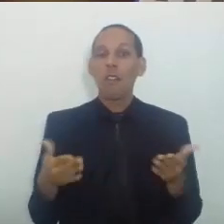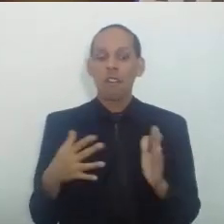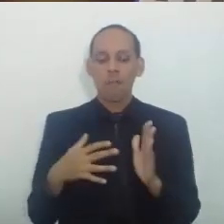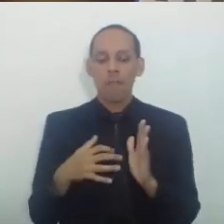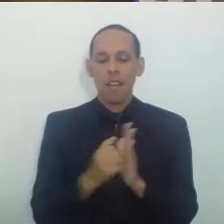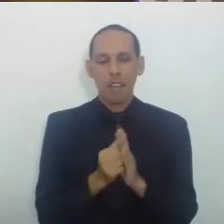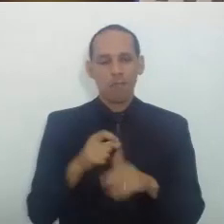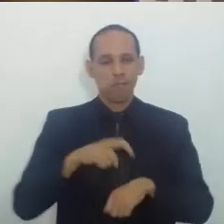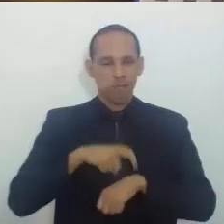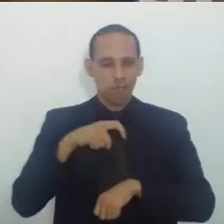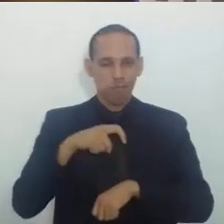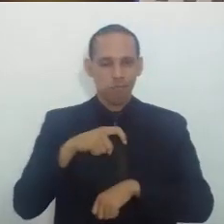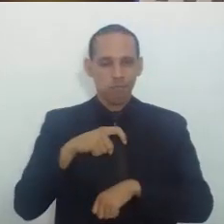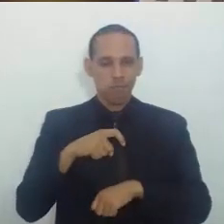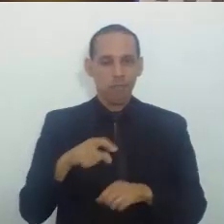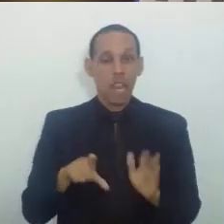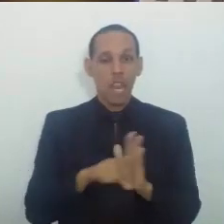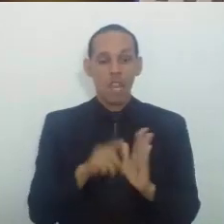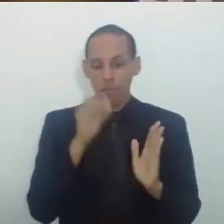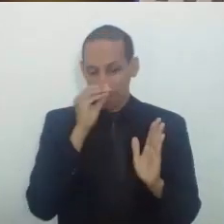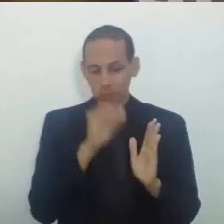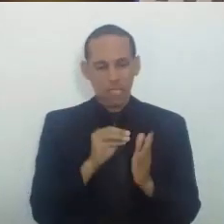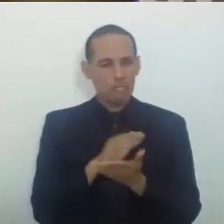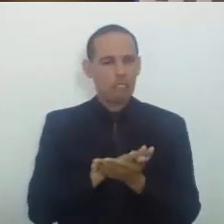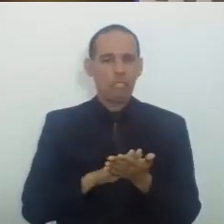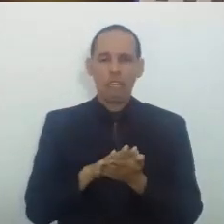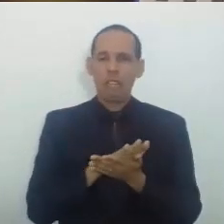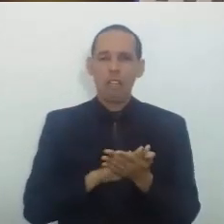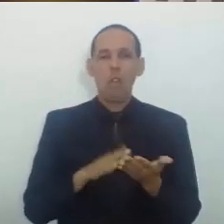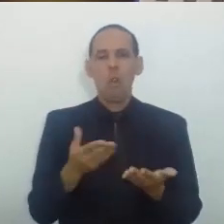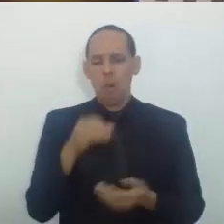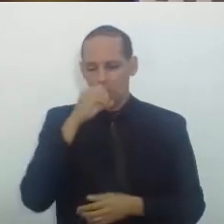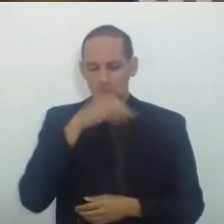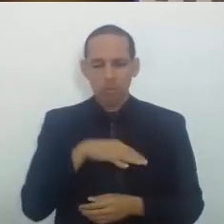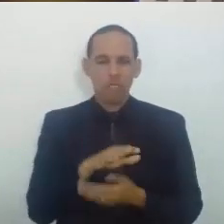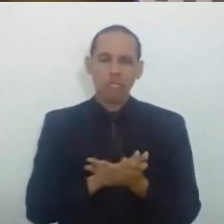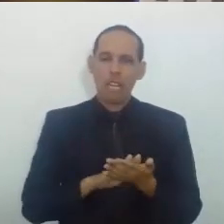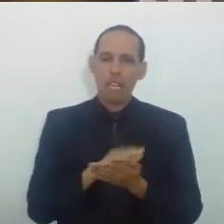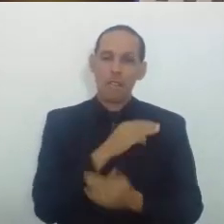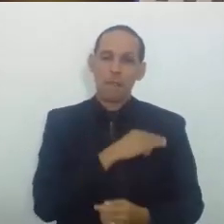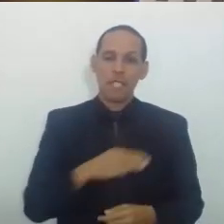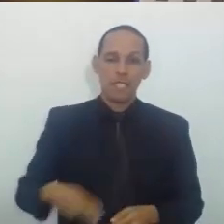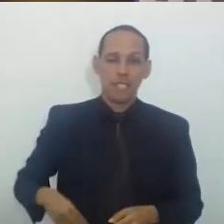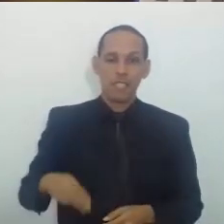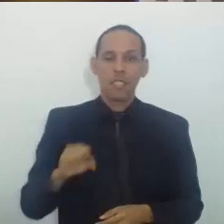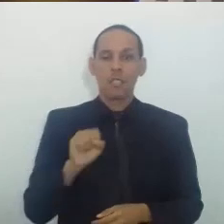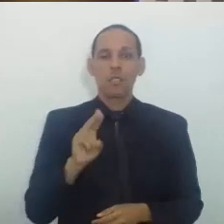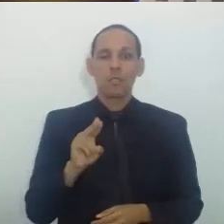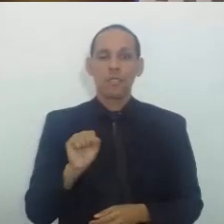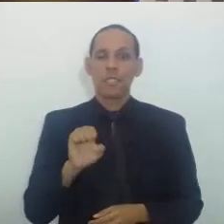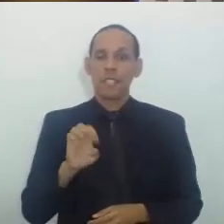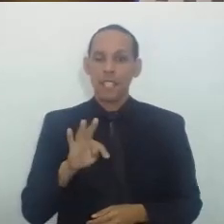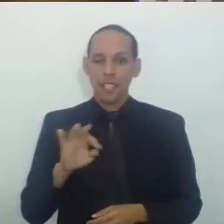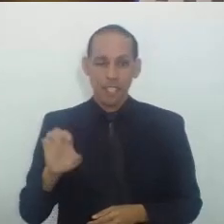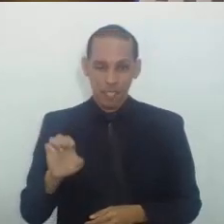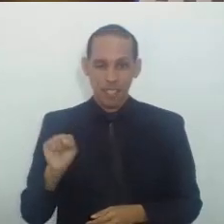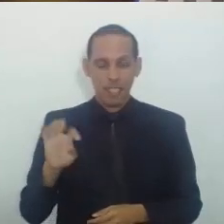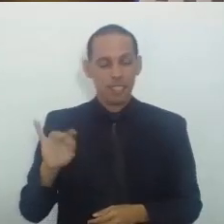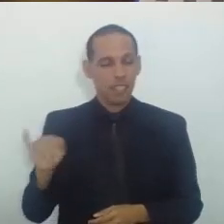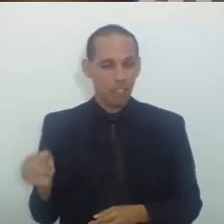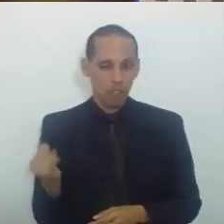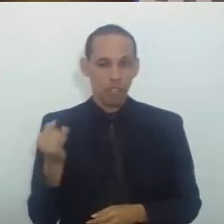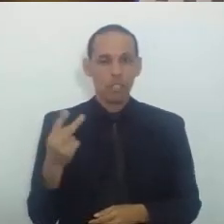não importa Ilegalidade Ou abusividade Aqui é Ministro Suzete Bagalhães Segunda turma Do Superior Tribunal de Justiça